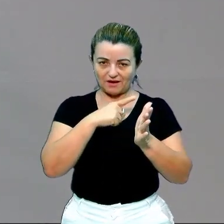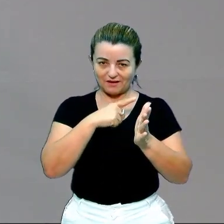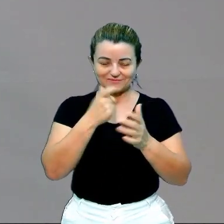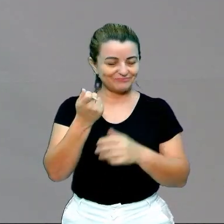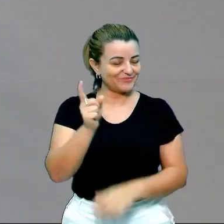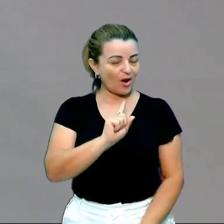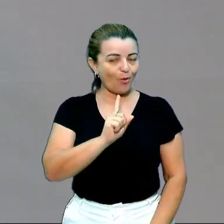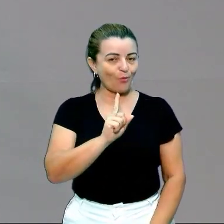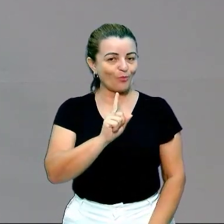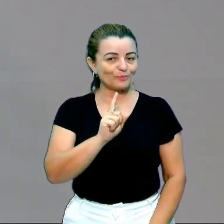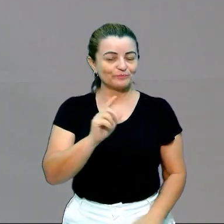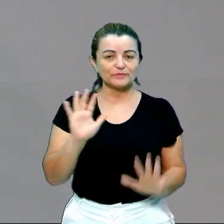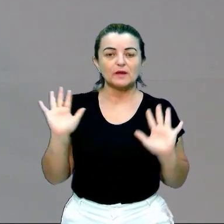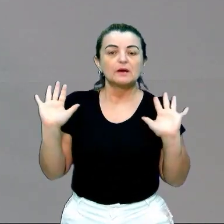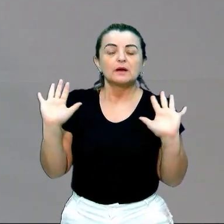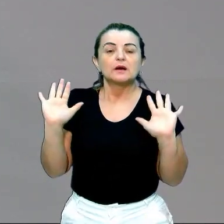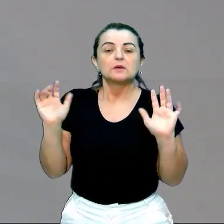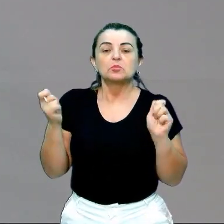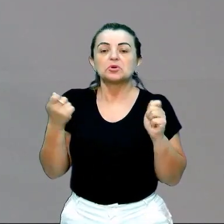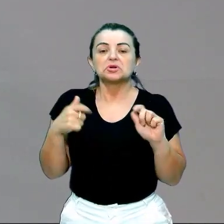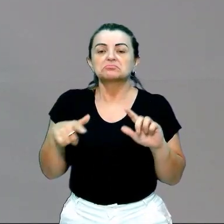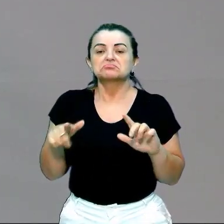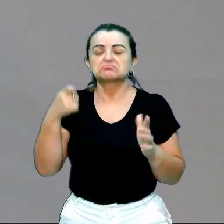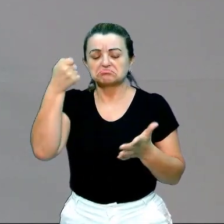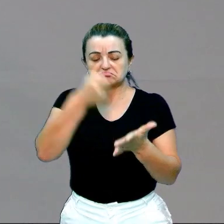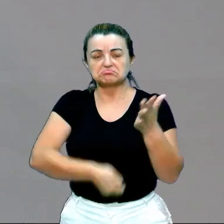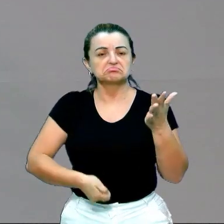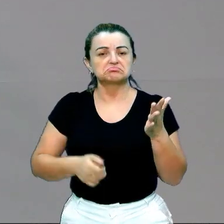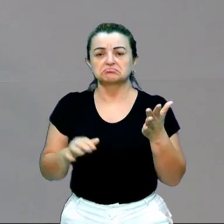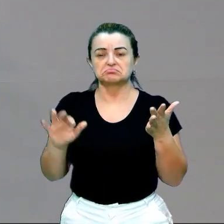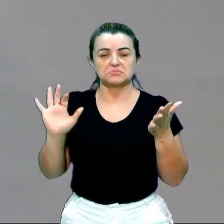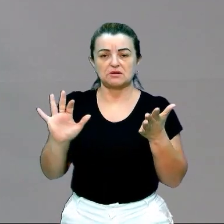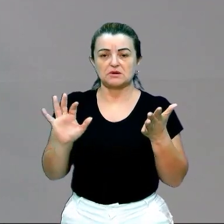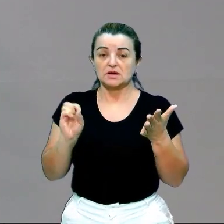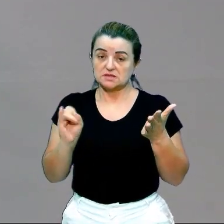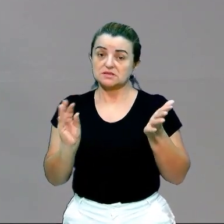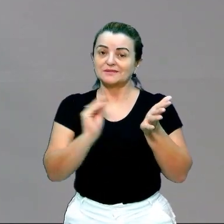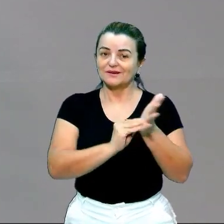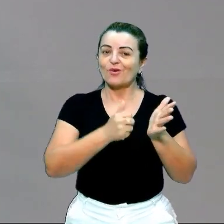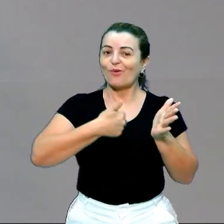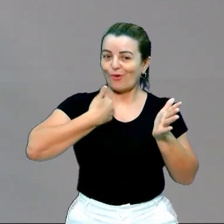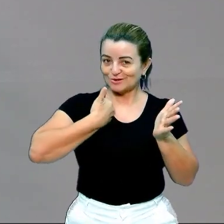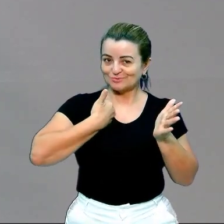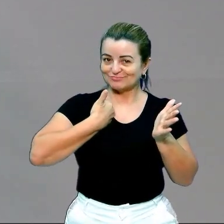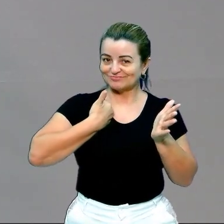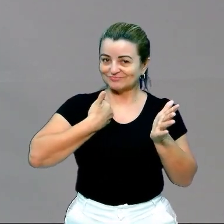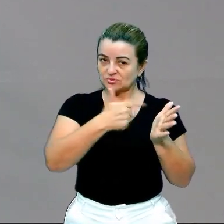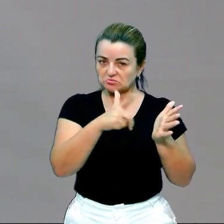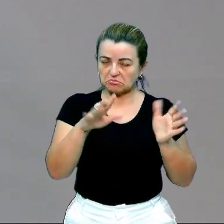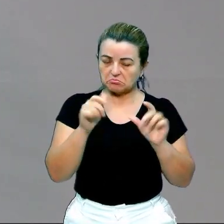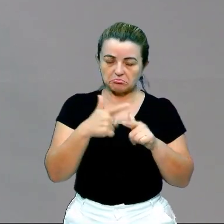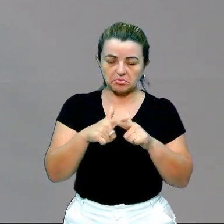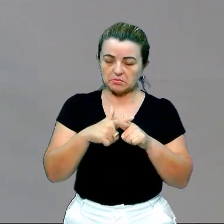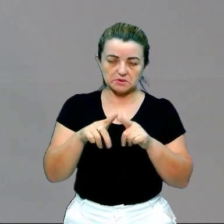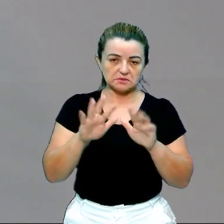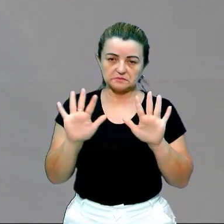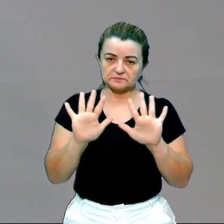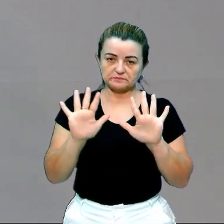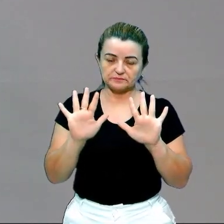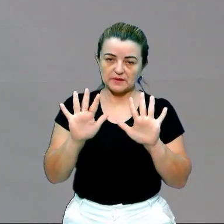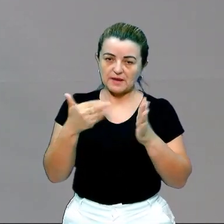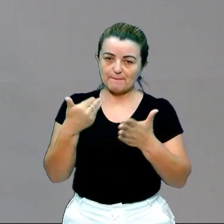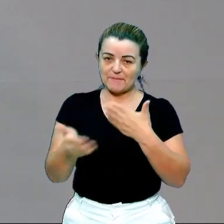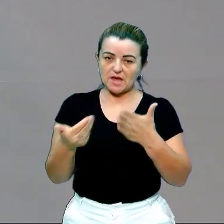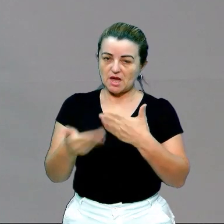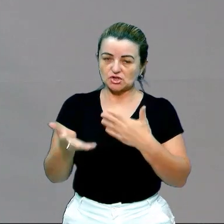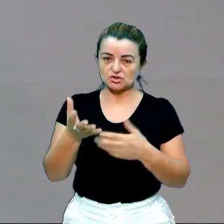eles não têm títulos? Porque ele não é obrigatório, se você colocar, ótimo, mas se você não colocar, você não vai perder